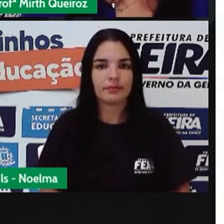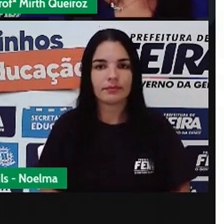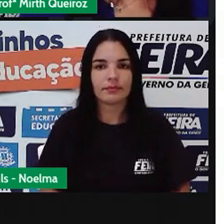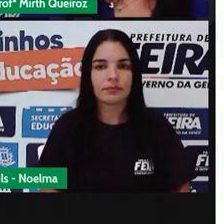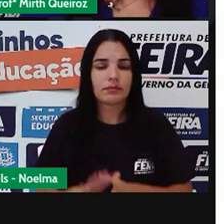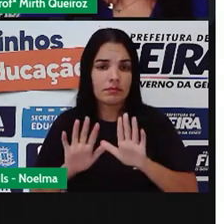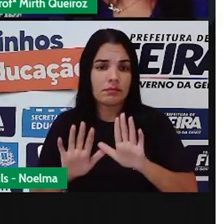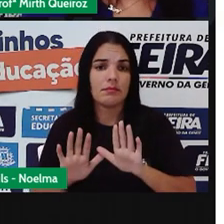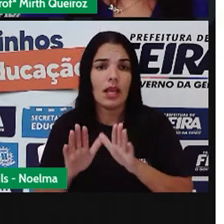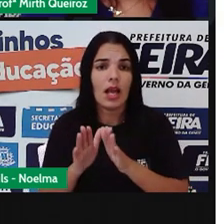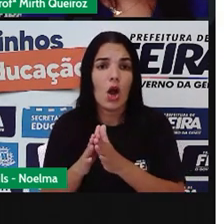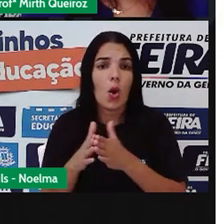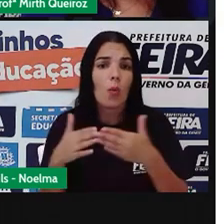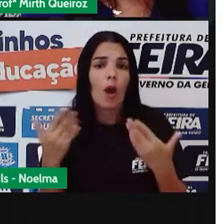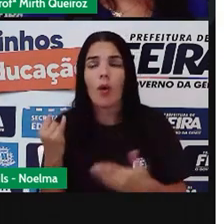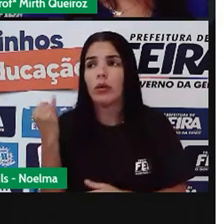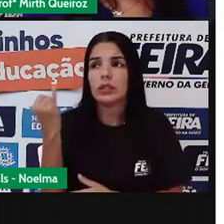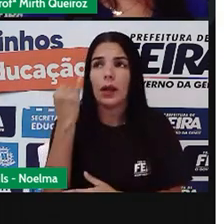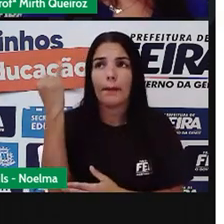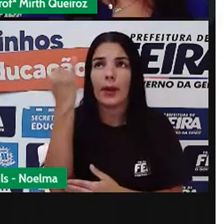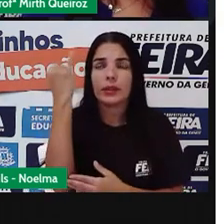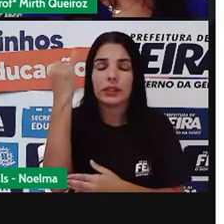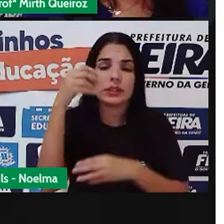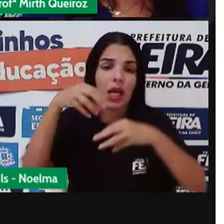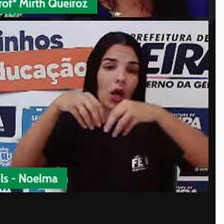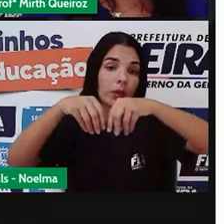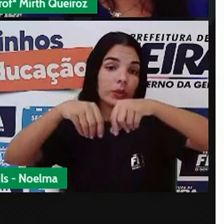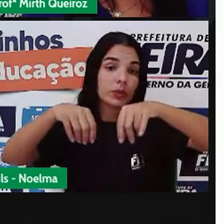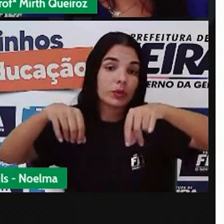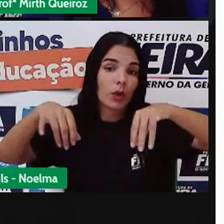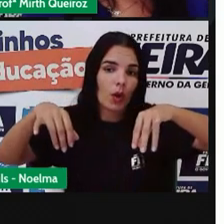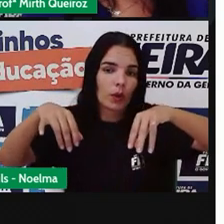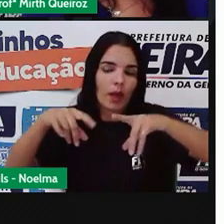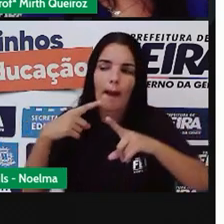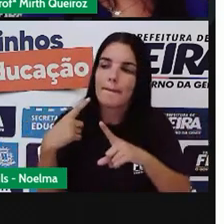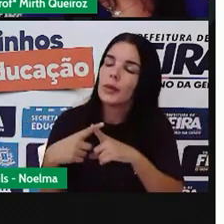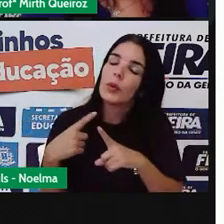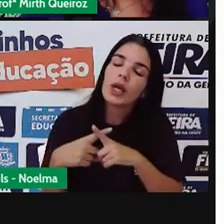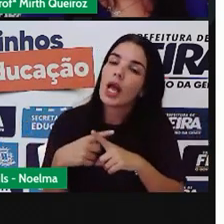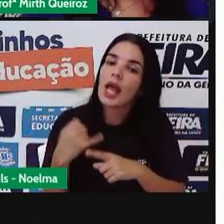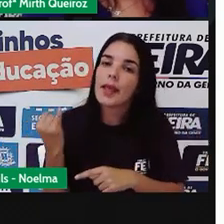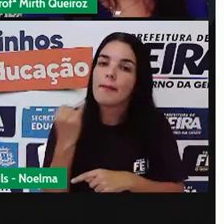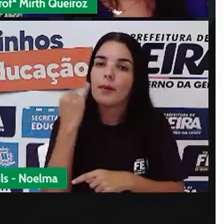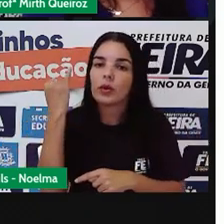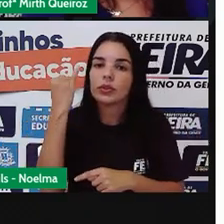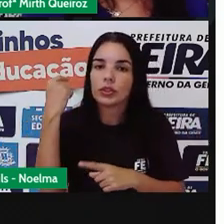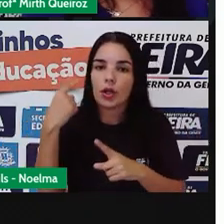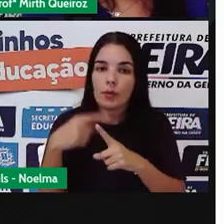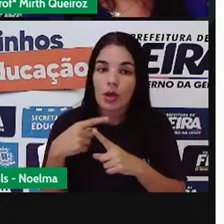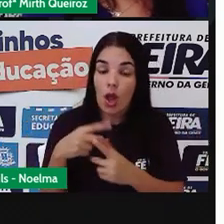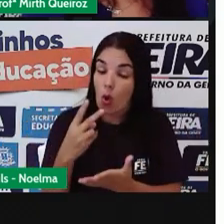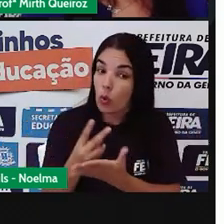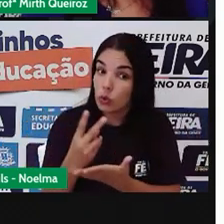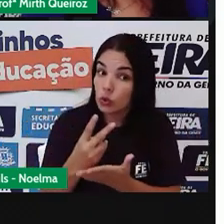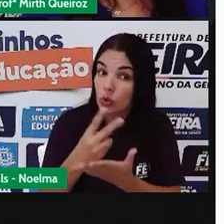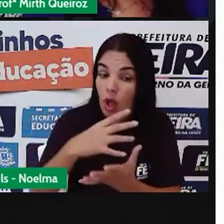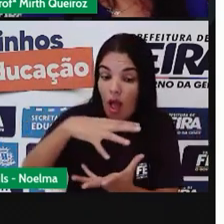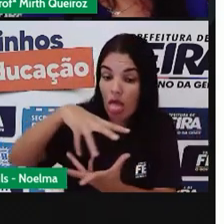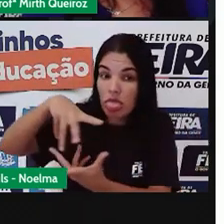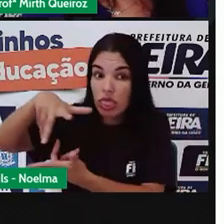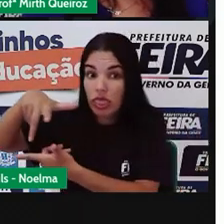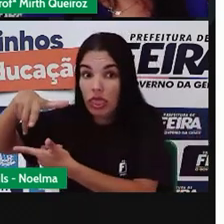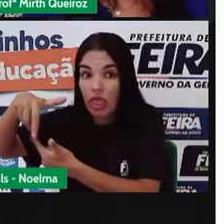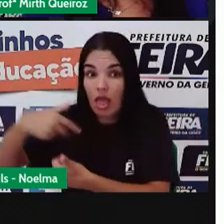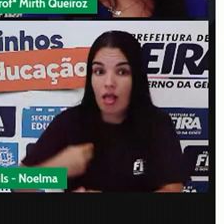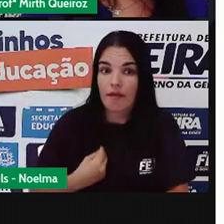E qual a importância do solo? O solo é importante, pois ele permite a manutenção do ecossistema. A partir